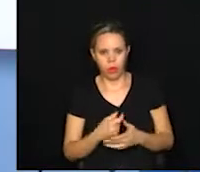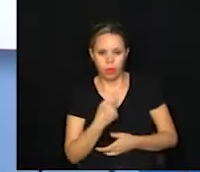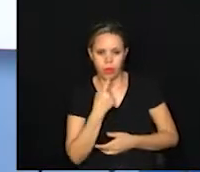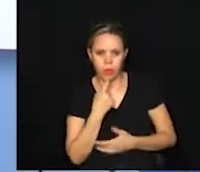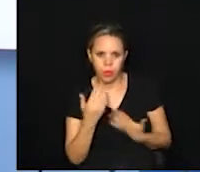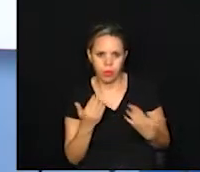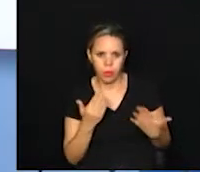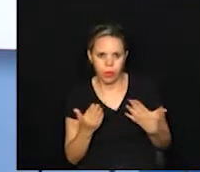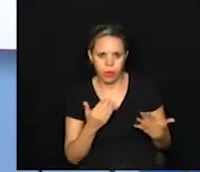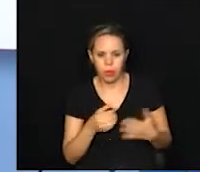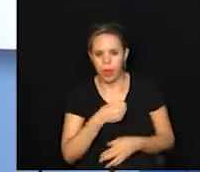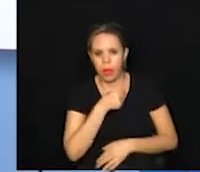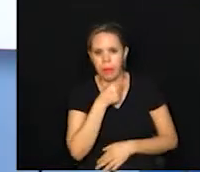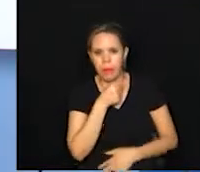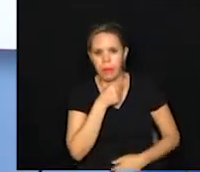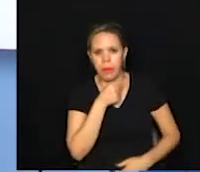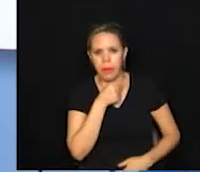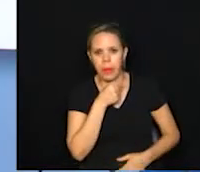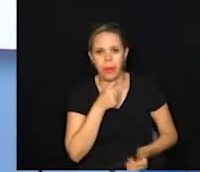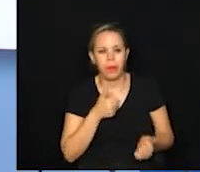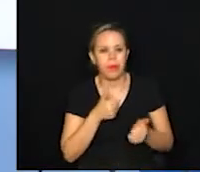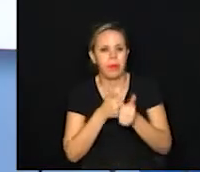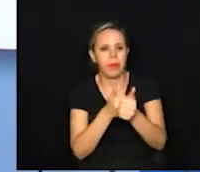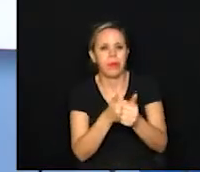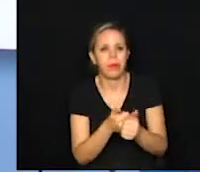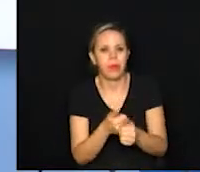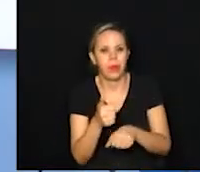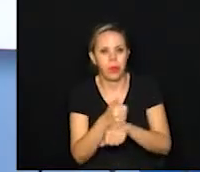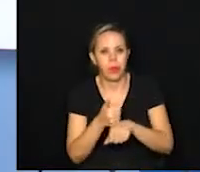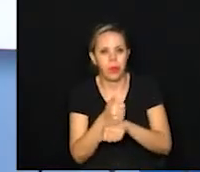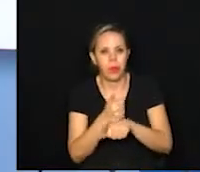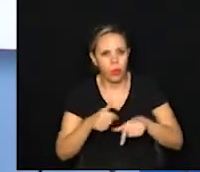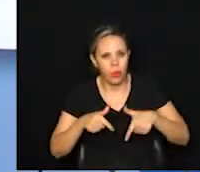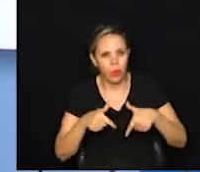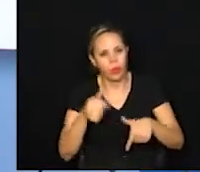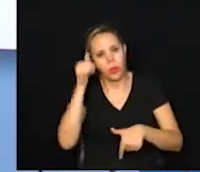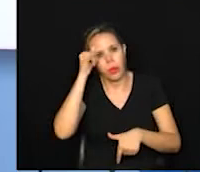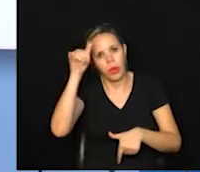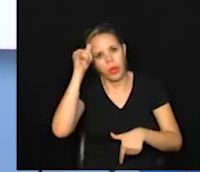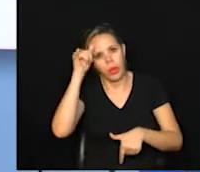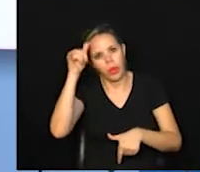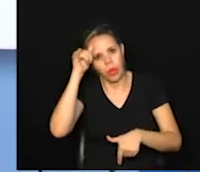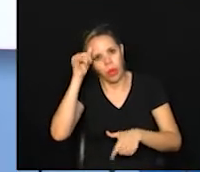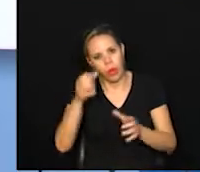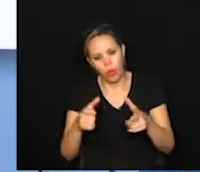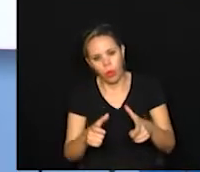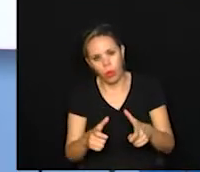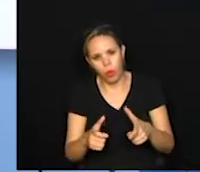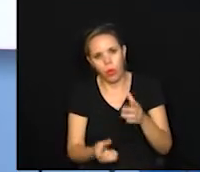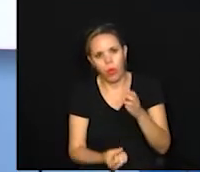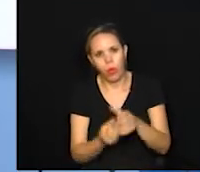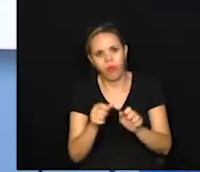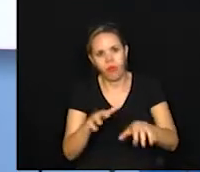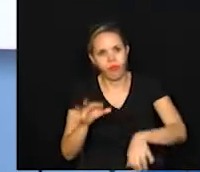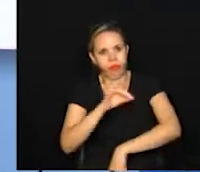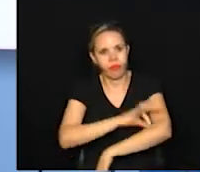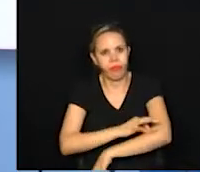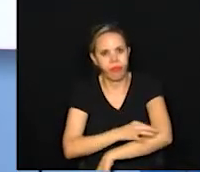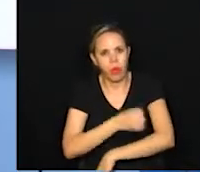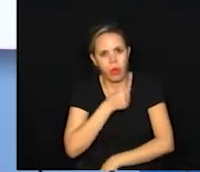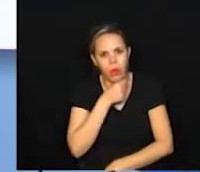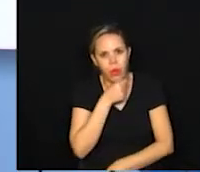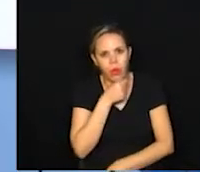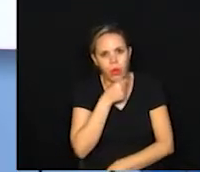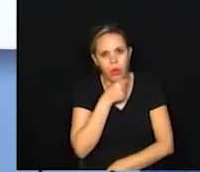Por isso, a nossa reportagem acompanhou as equipes que atuam no combate aos criadouros do Aedes aegypti. Quem traz as